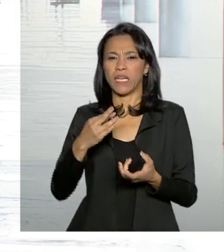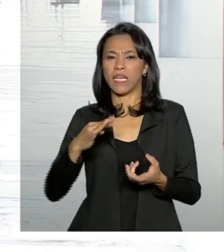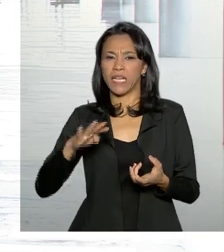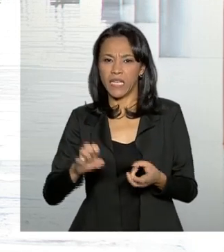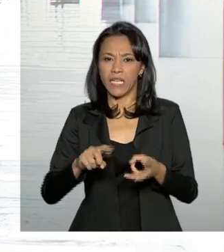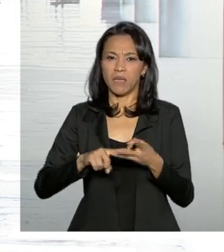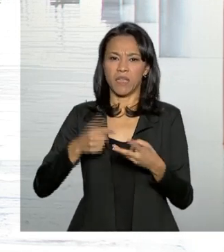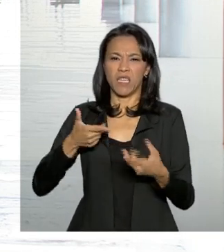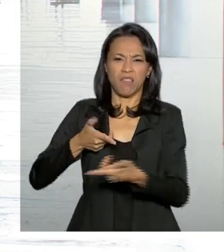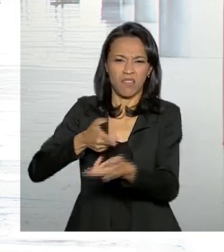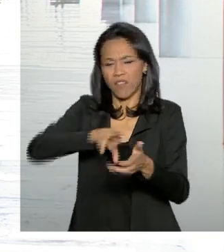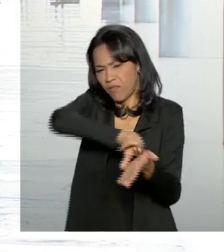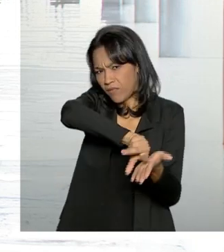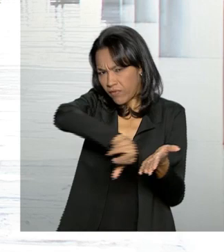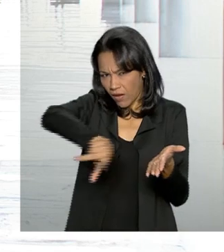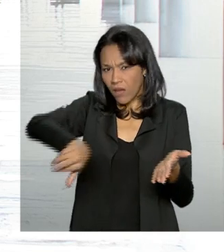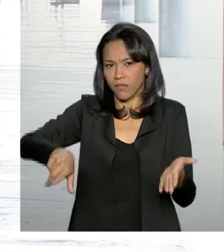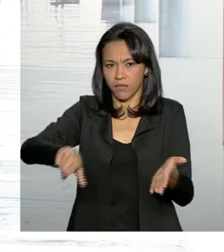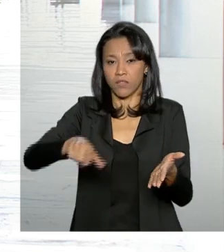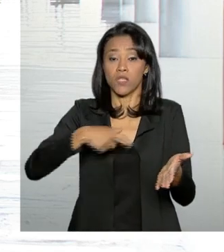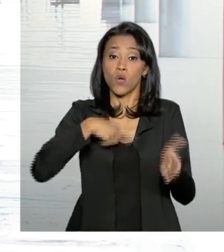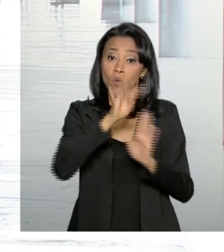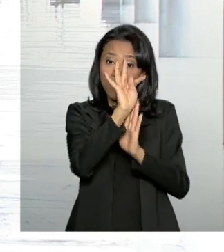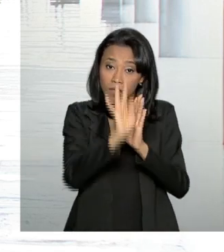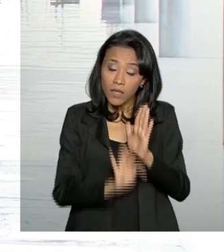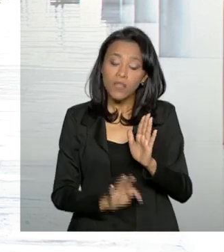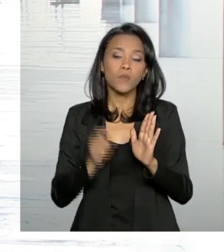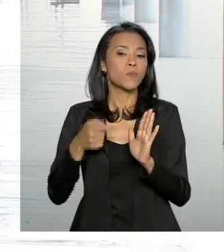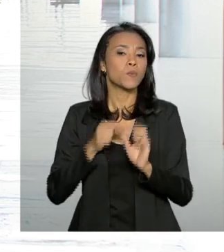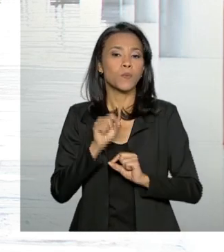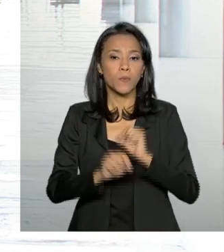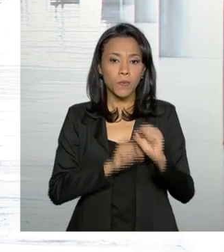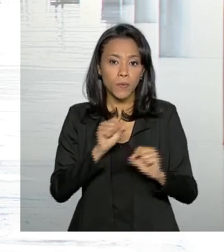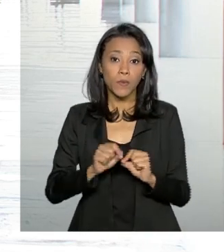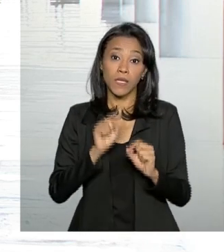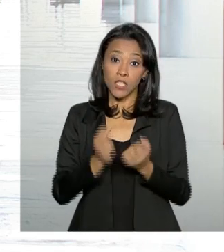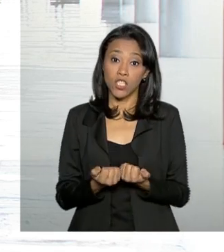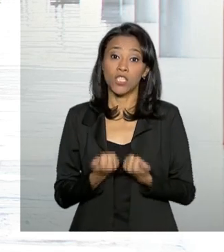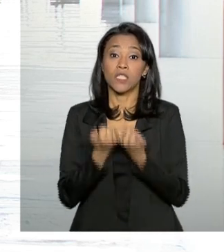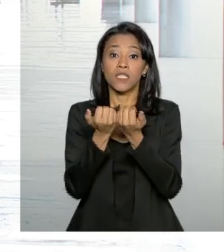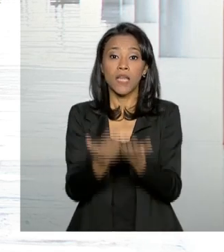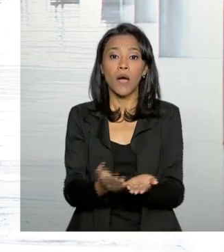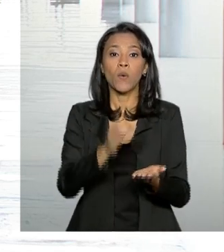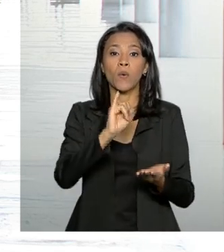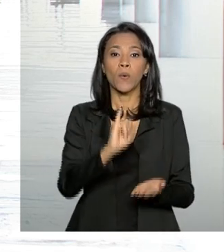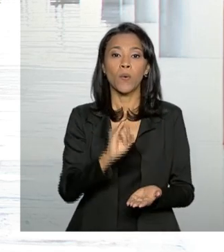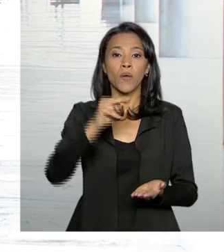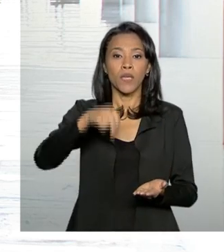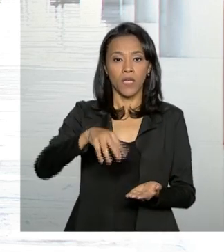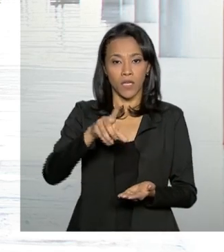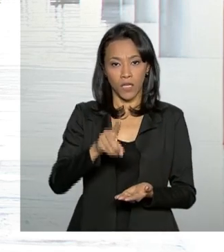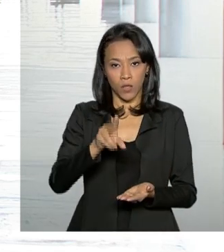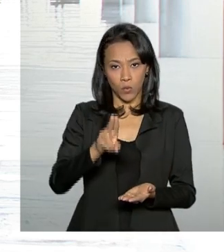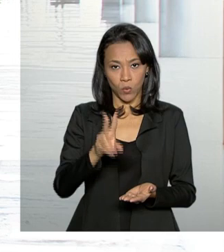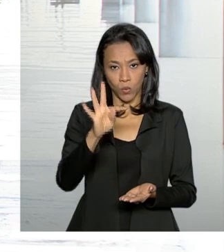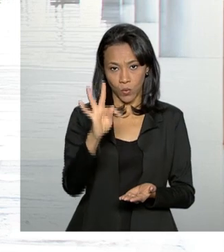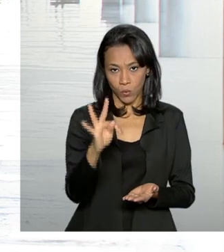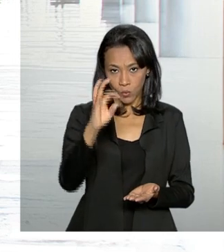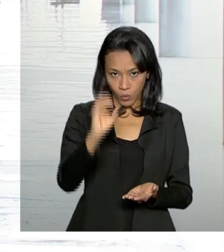terrorismo, entre outros crimes. O texto prevê a possibilidade de concessão do indulto para pessoas com paraplegia,